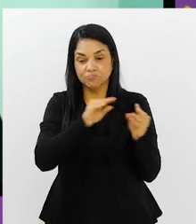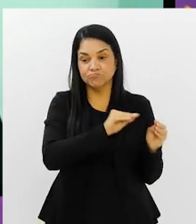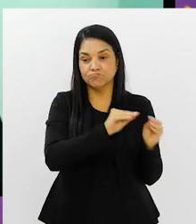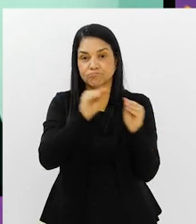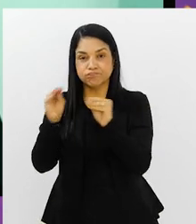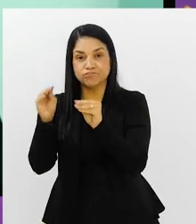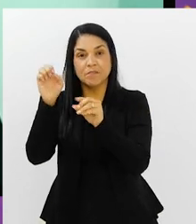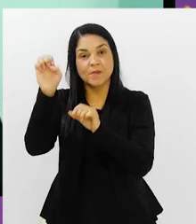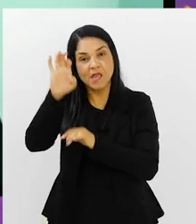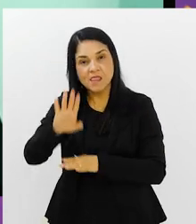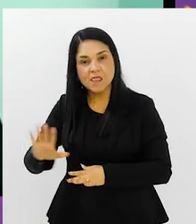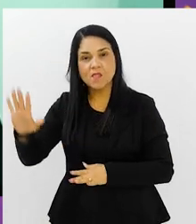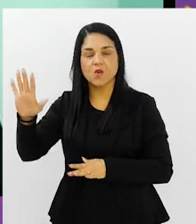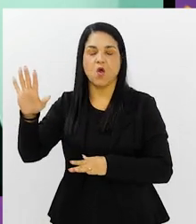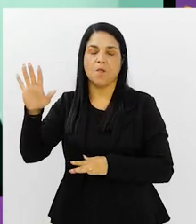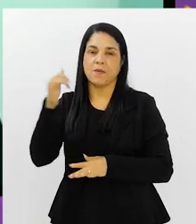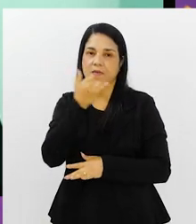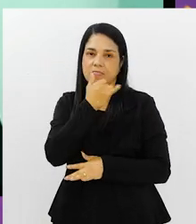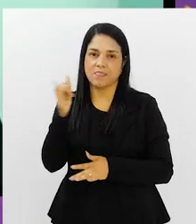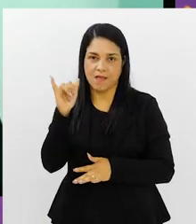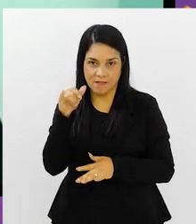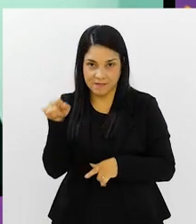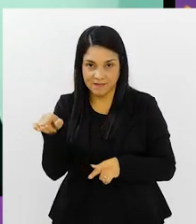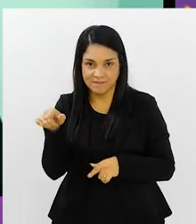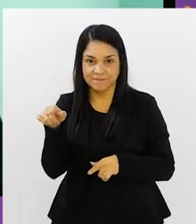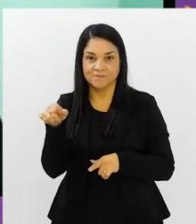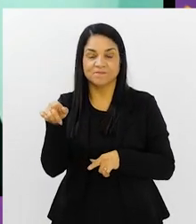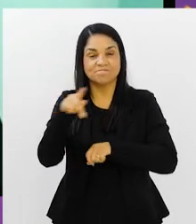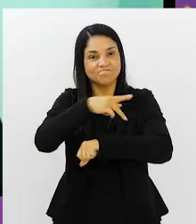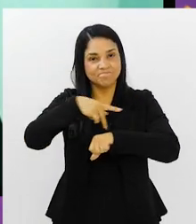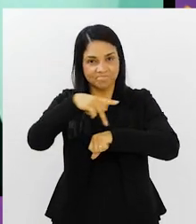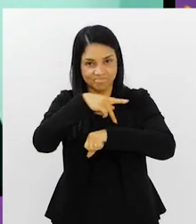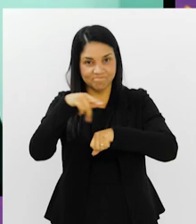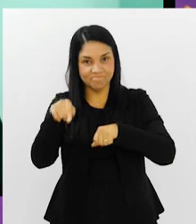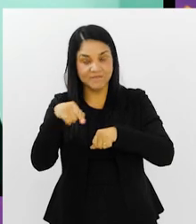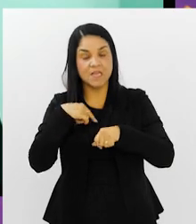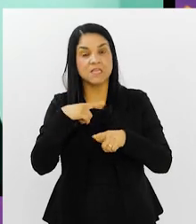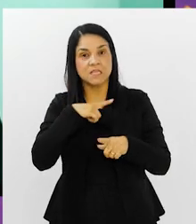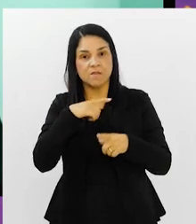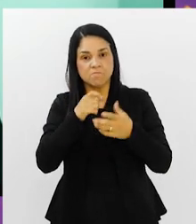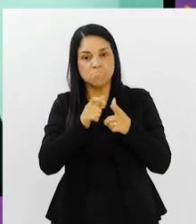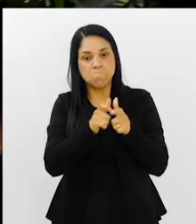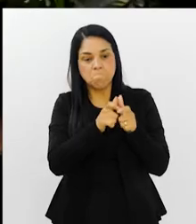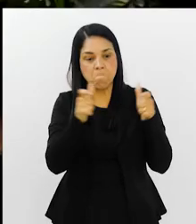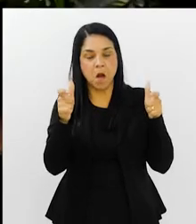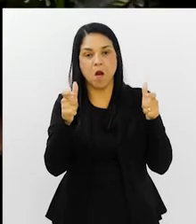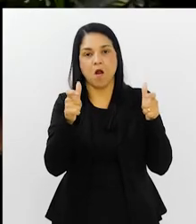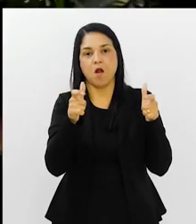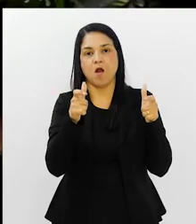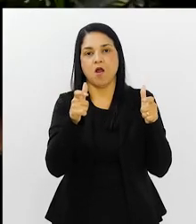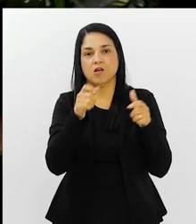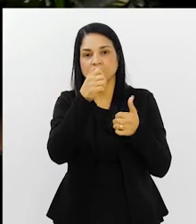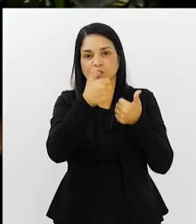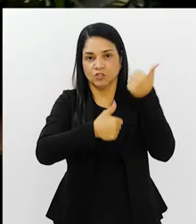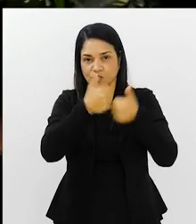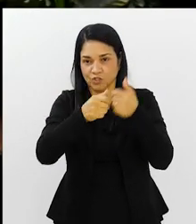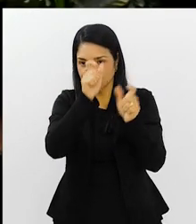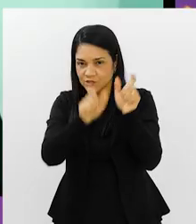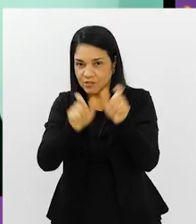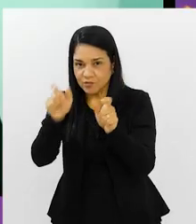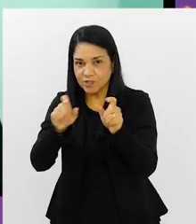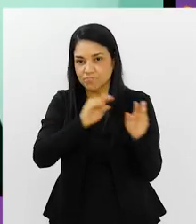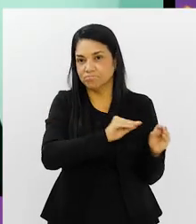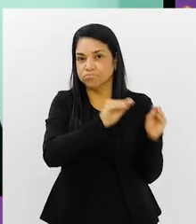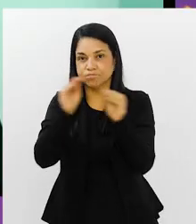a levar nossos jogadores para a Itália, para a Europa. Foi aí que começou o boom de jogador brasileiro jogando do outro lado do mundo.